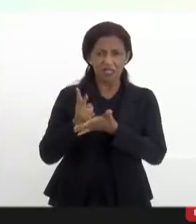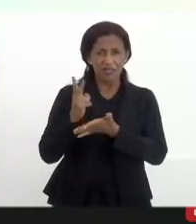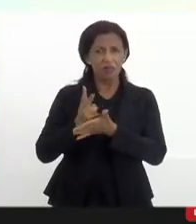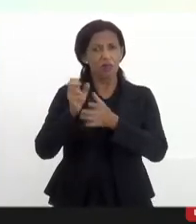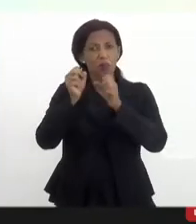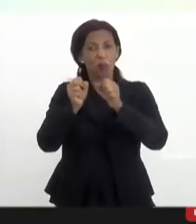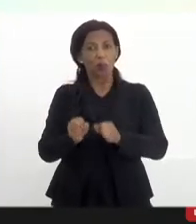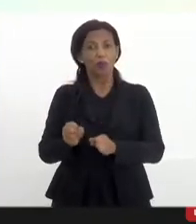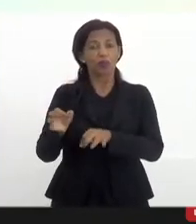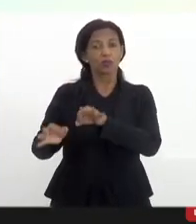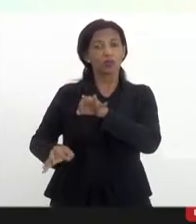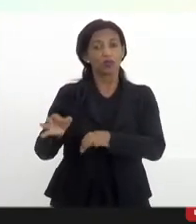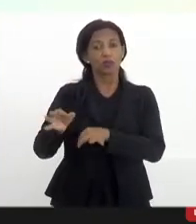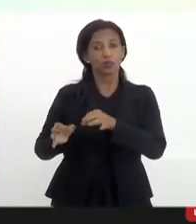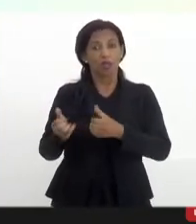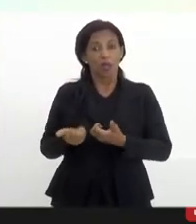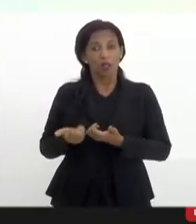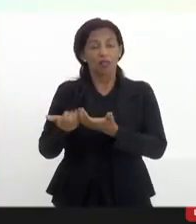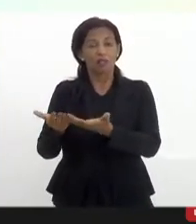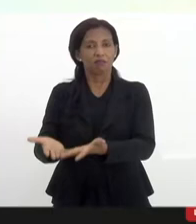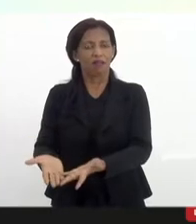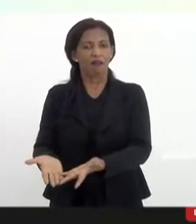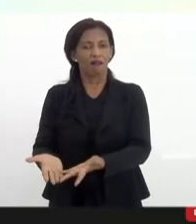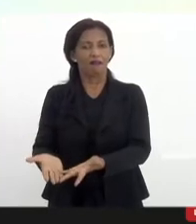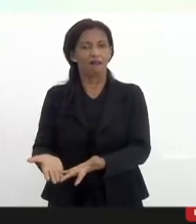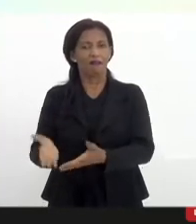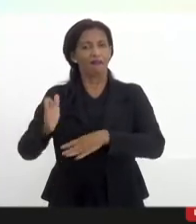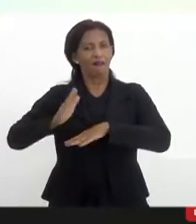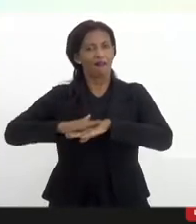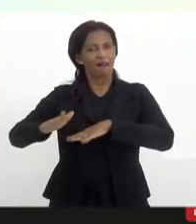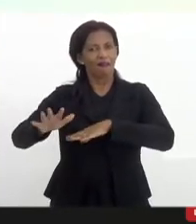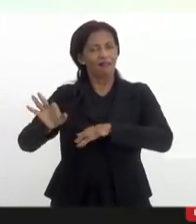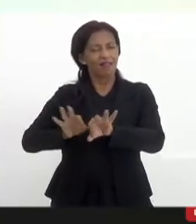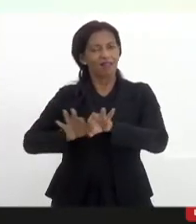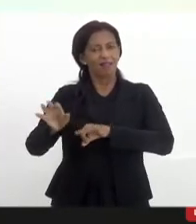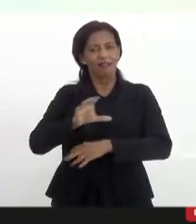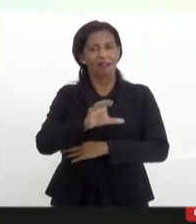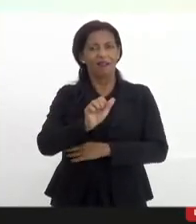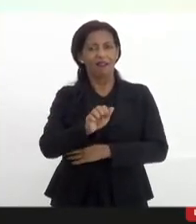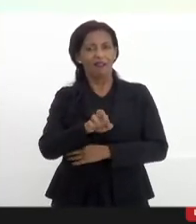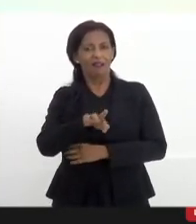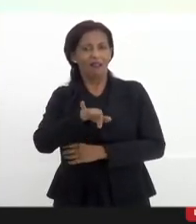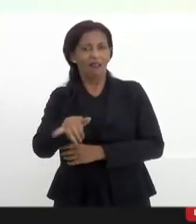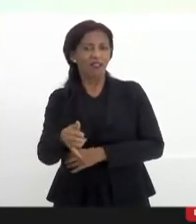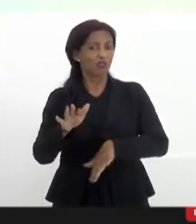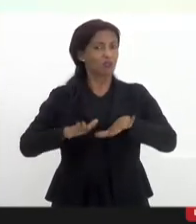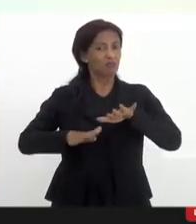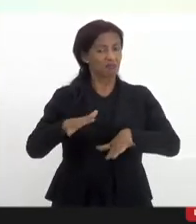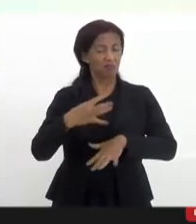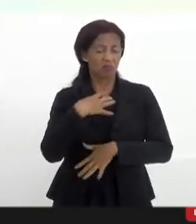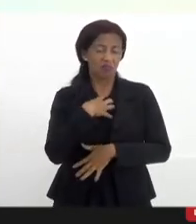judiciário dá vazão a essa pretensão da CAERTE, mesmo sendo